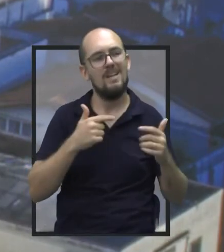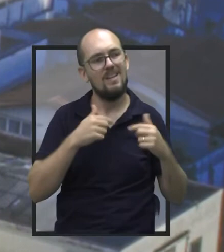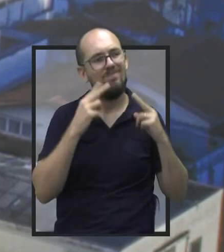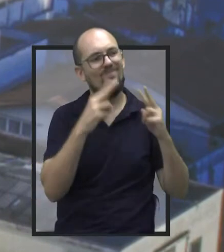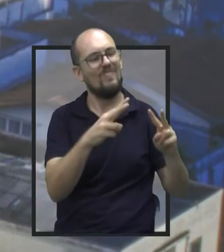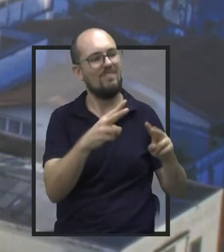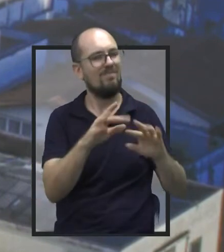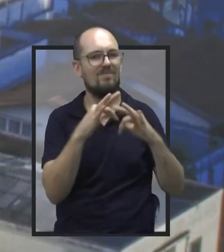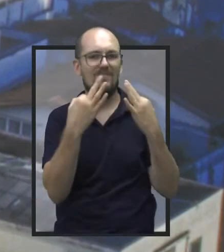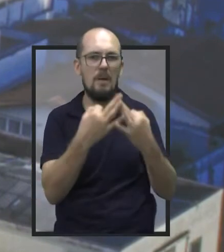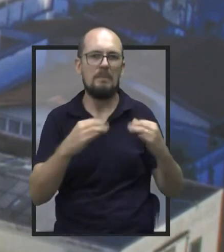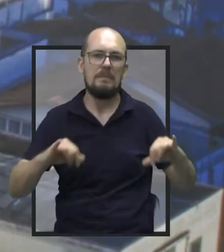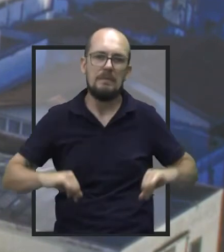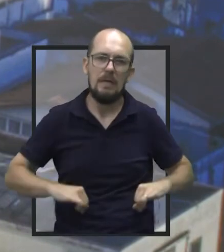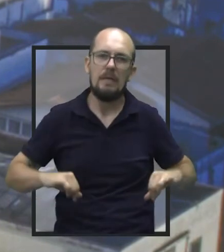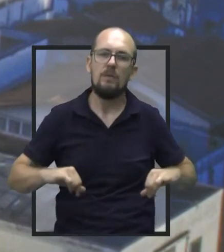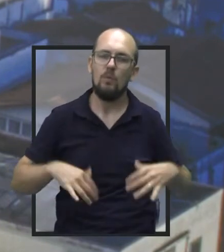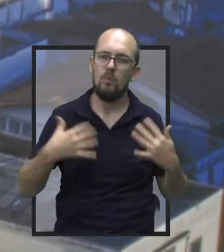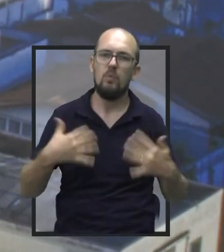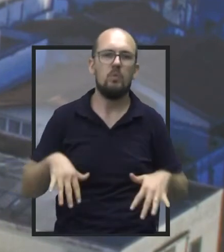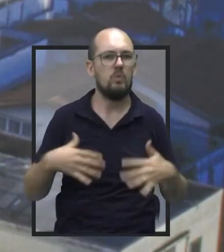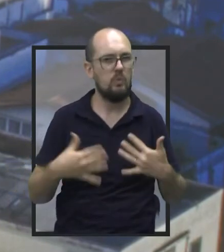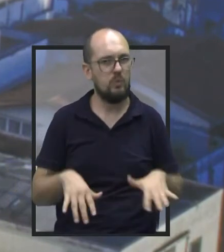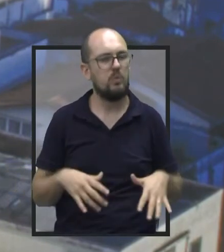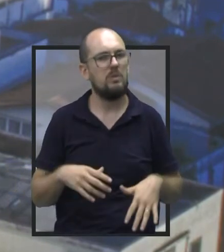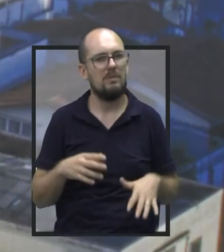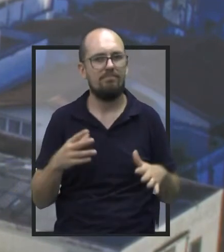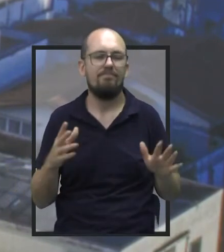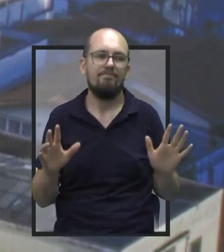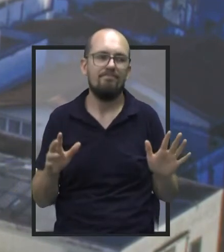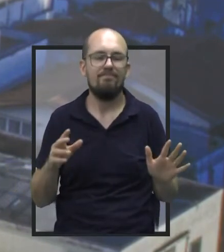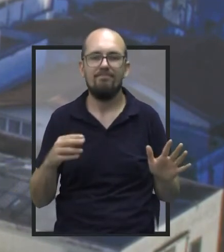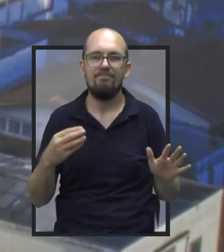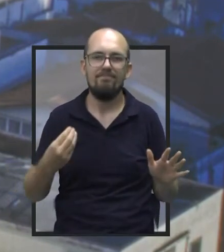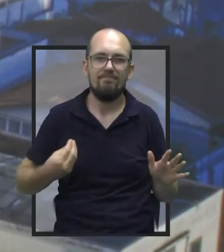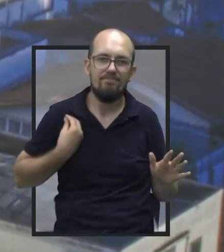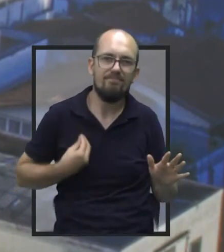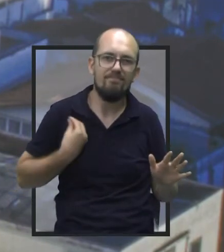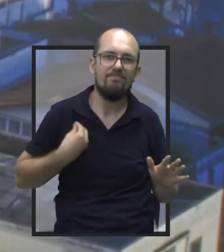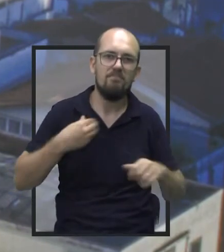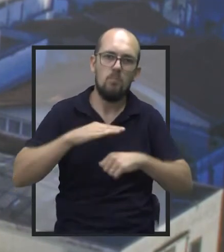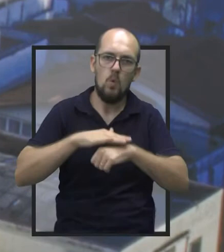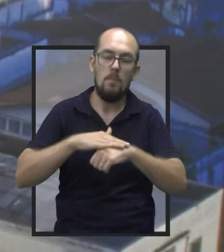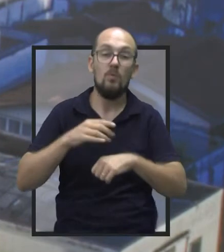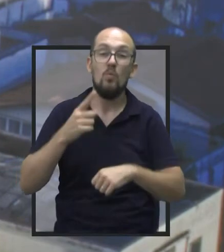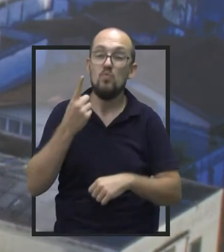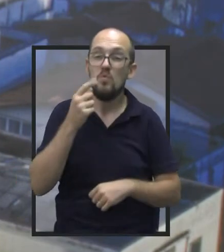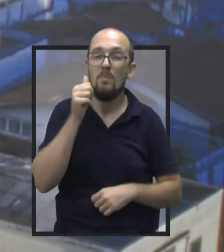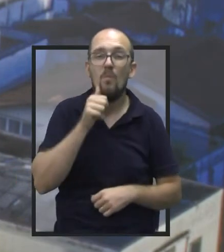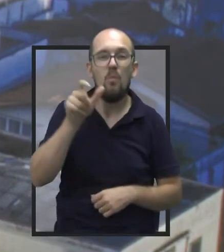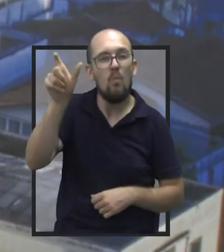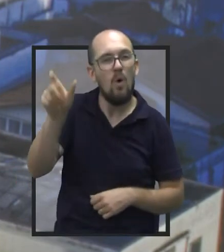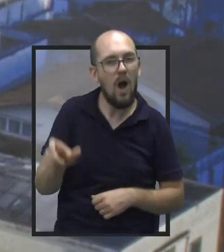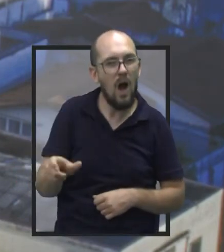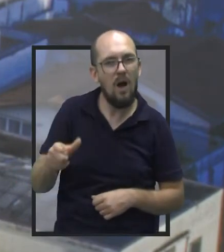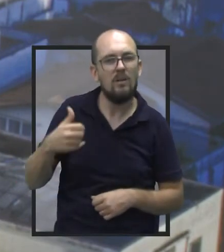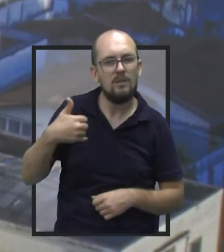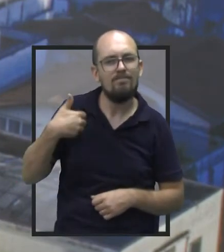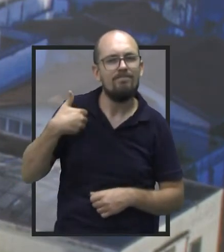famílias, né? Que passaram por isso, que viveram esses momentos. Eu estive até numa casa de uma senhora que...